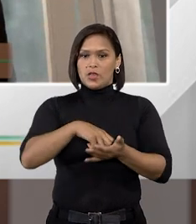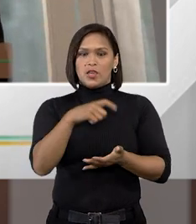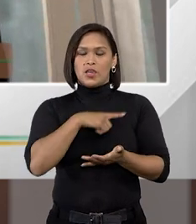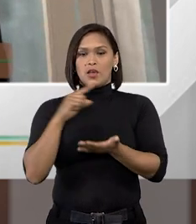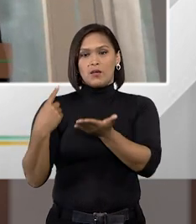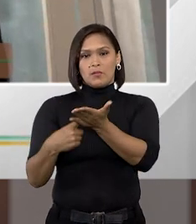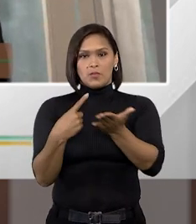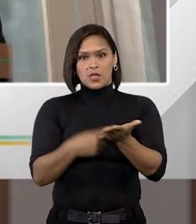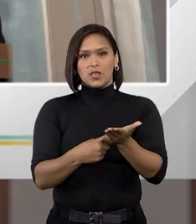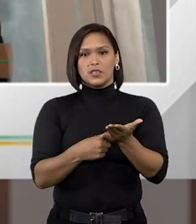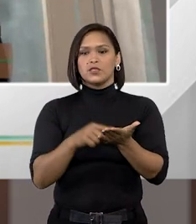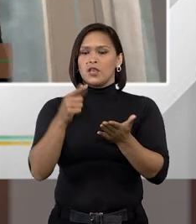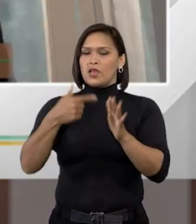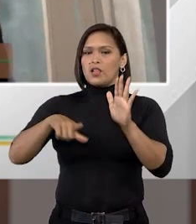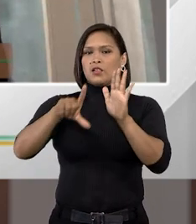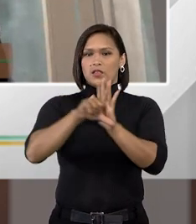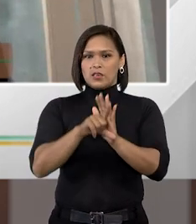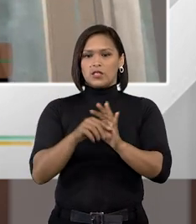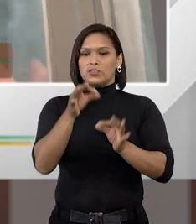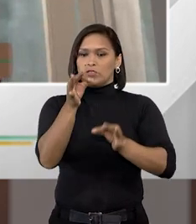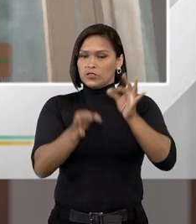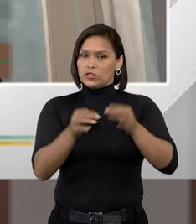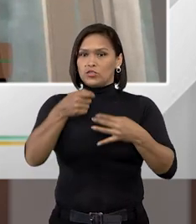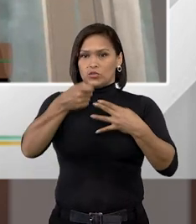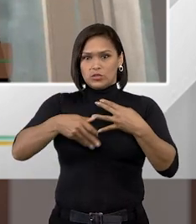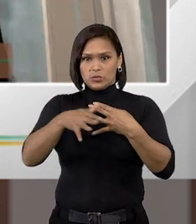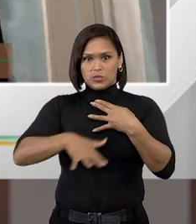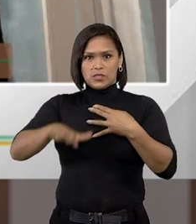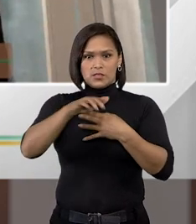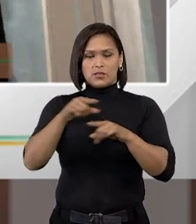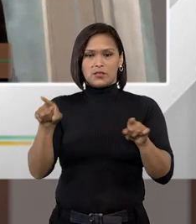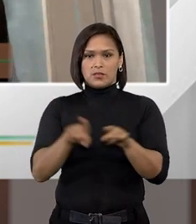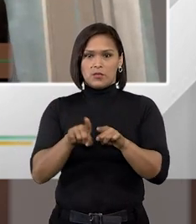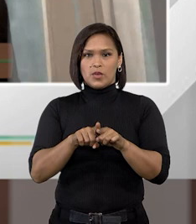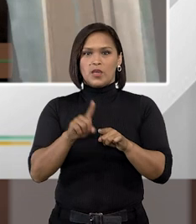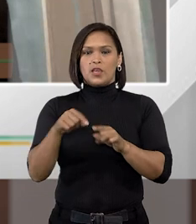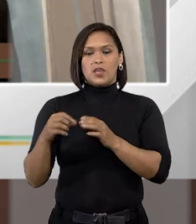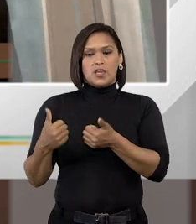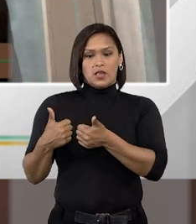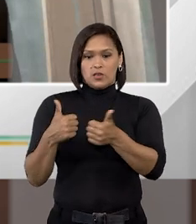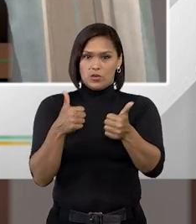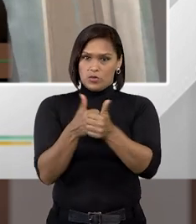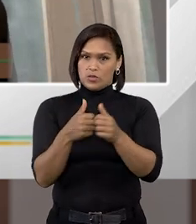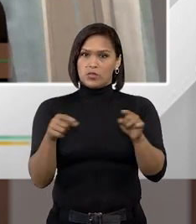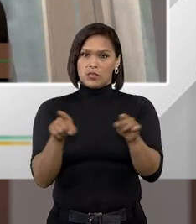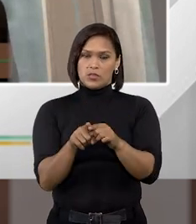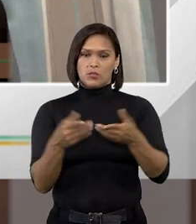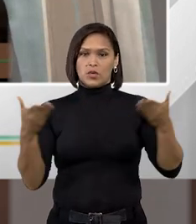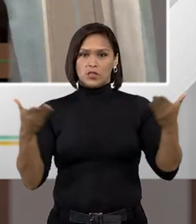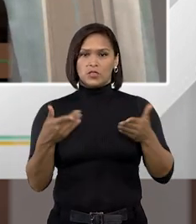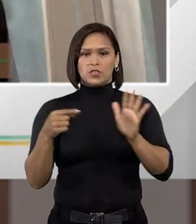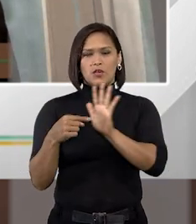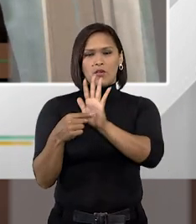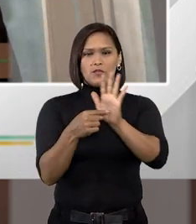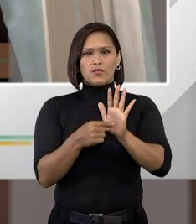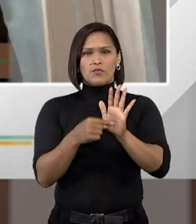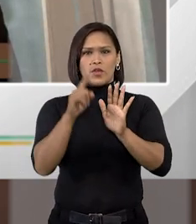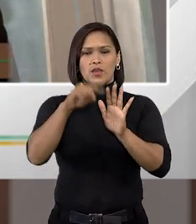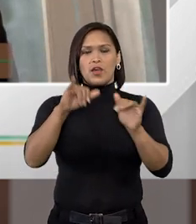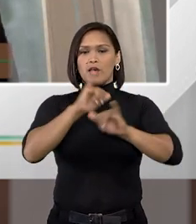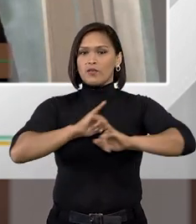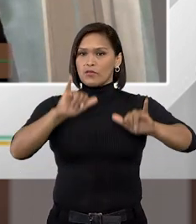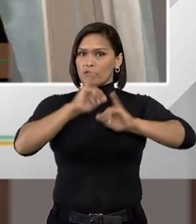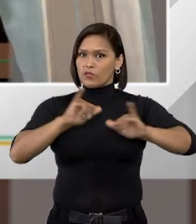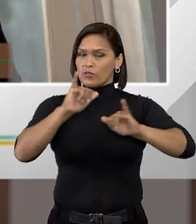sido a aplicação tanto legalista e também jurisprudencial e a doutrina também já vem dando presente a